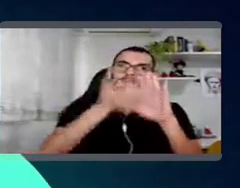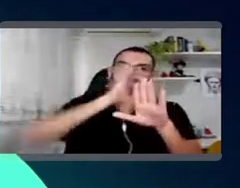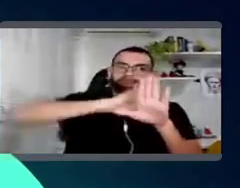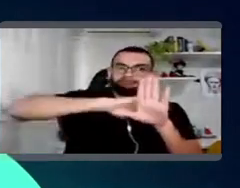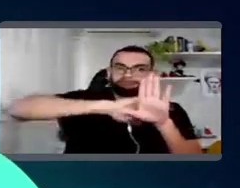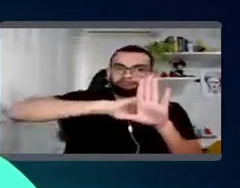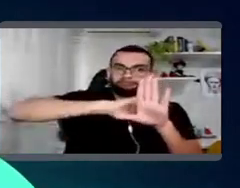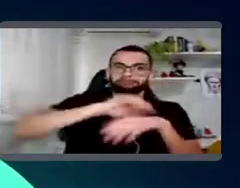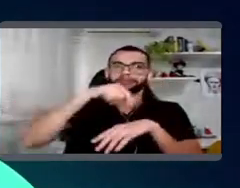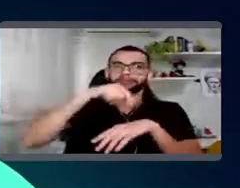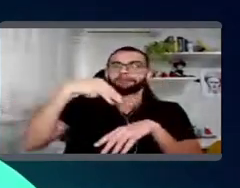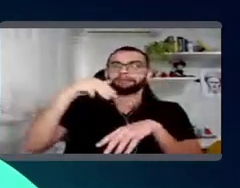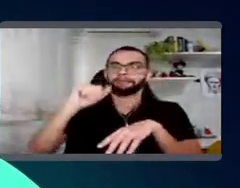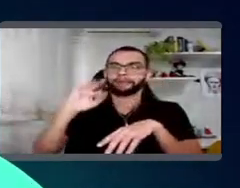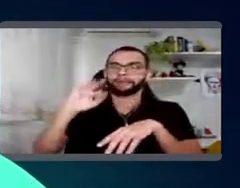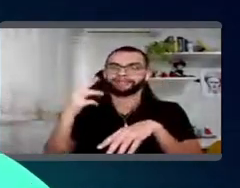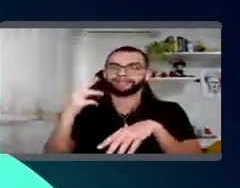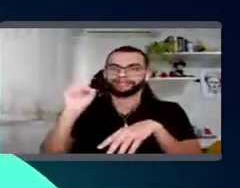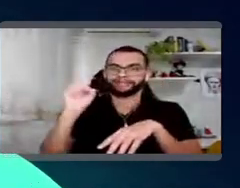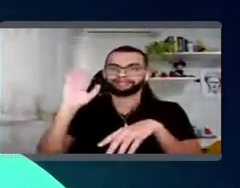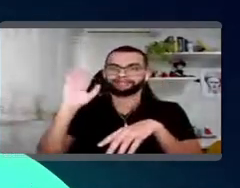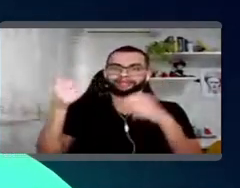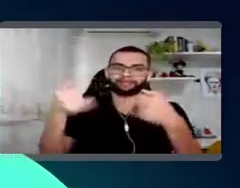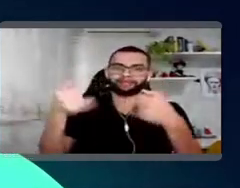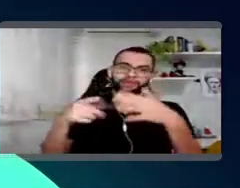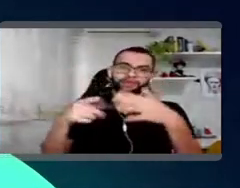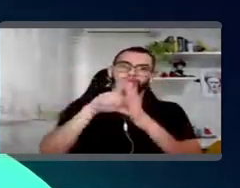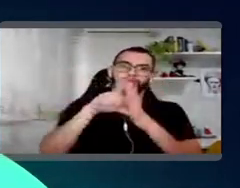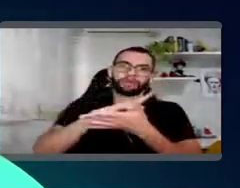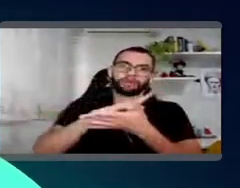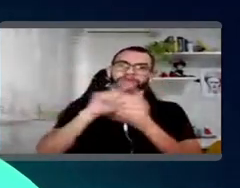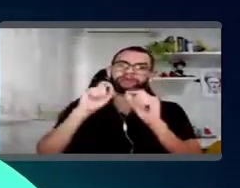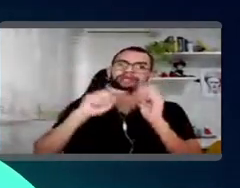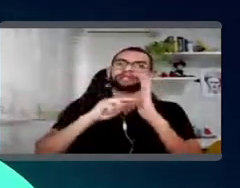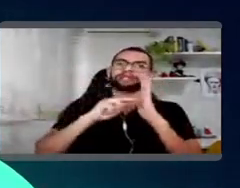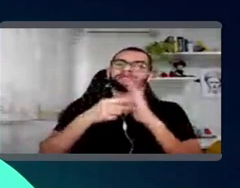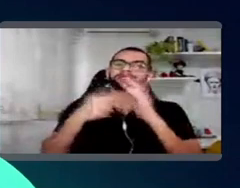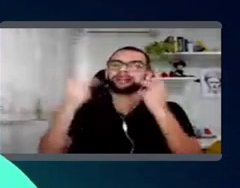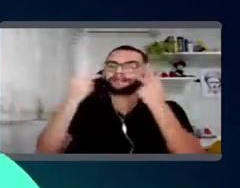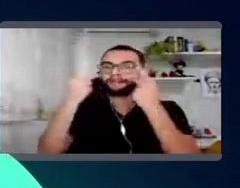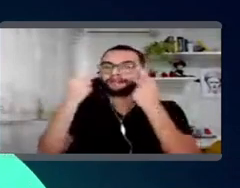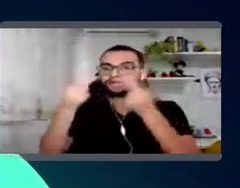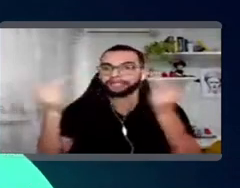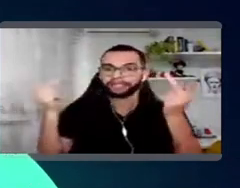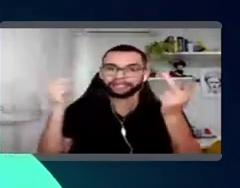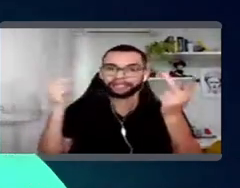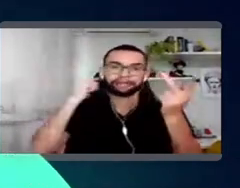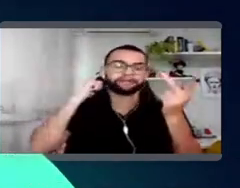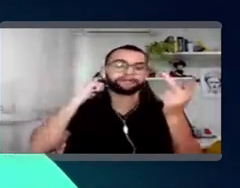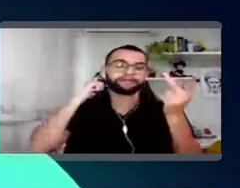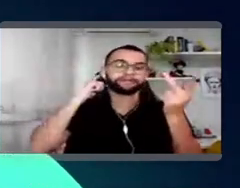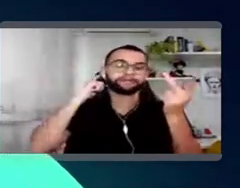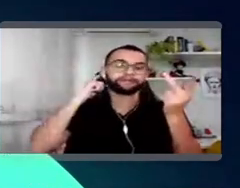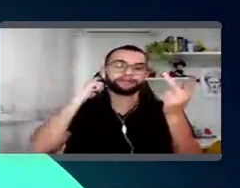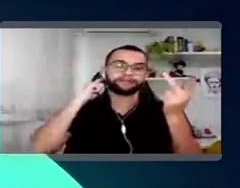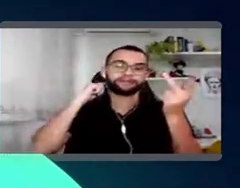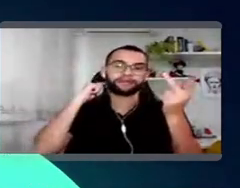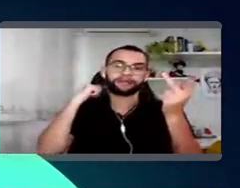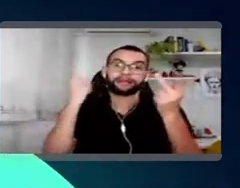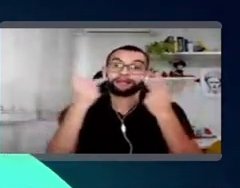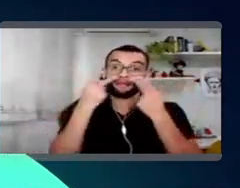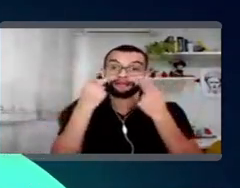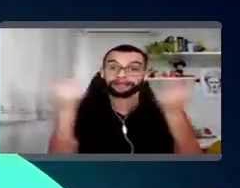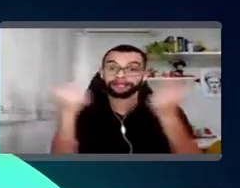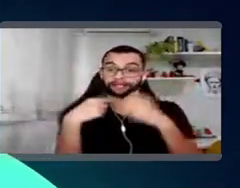tá? Então, o Matheus já mencionou para vocês, né? E eu trago de novo aqui. O que é uma visita, né? Uma visita para a gente aqui